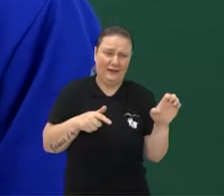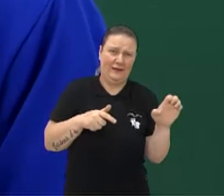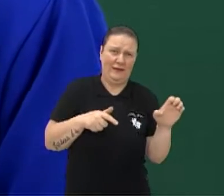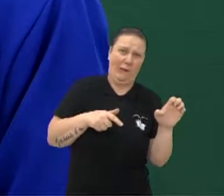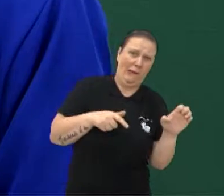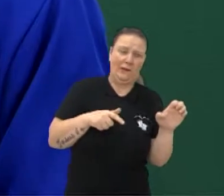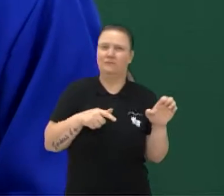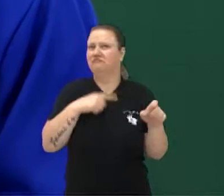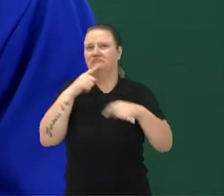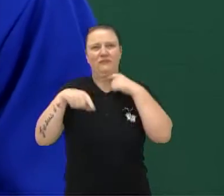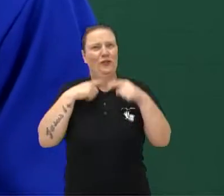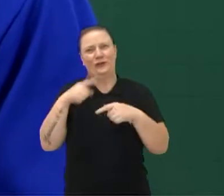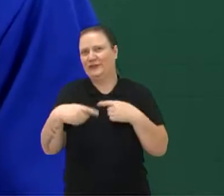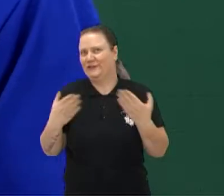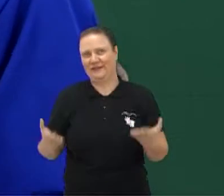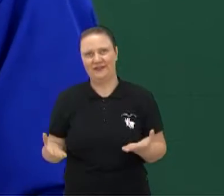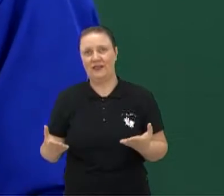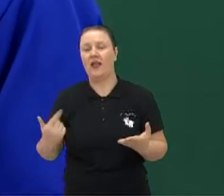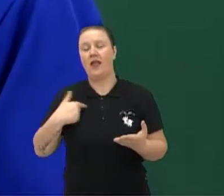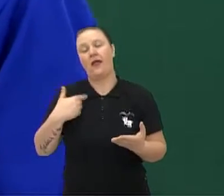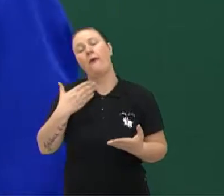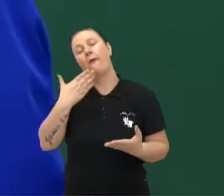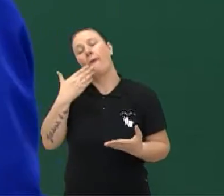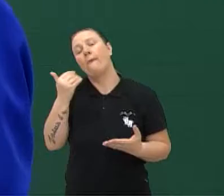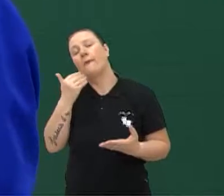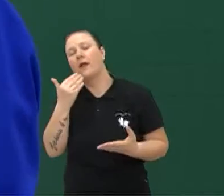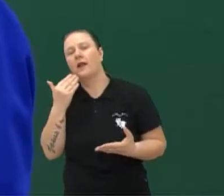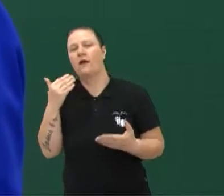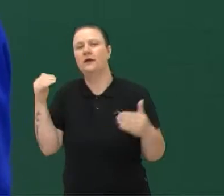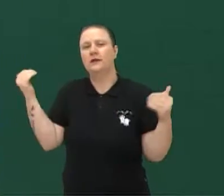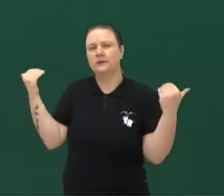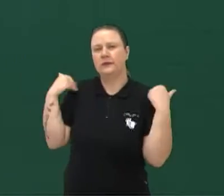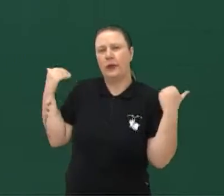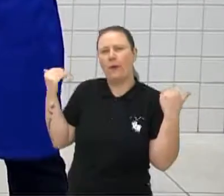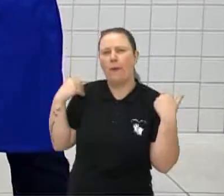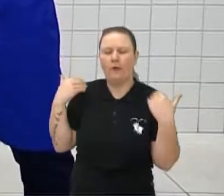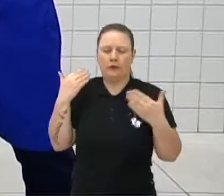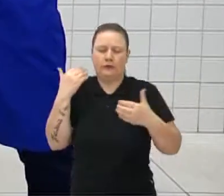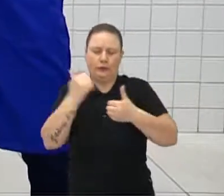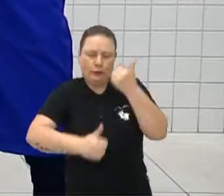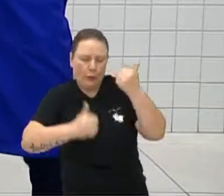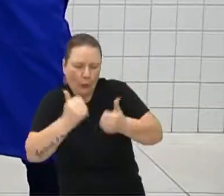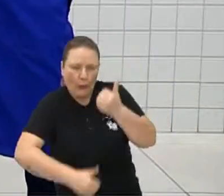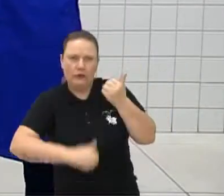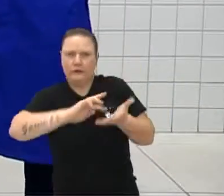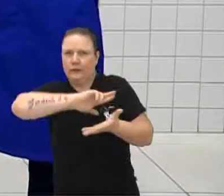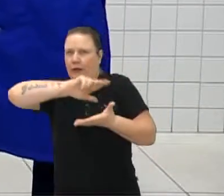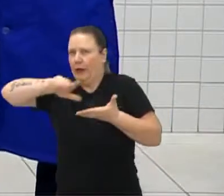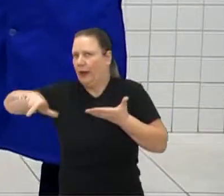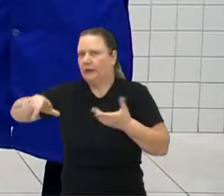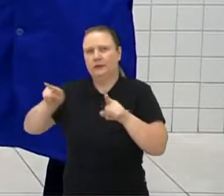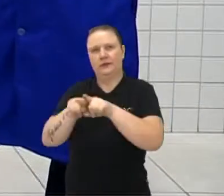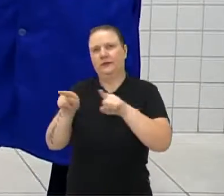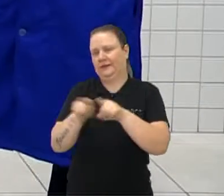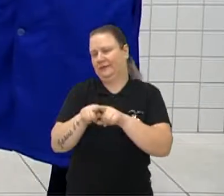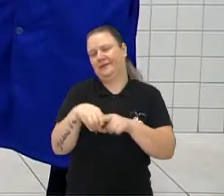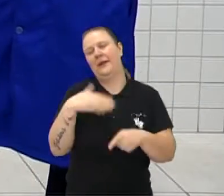me dou melhor com o esporte, né? Mas a professora Vânia, ela já entende melhor.